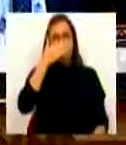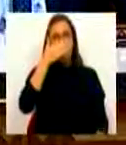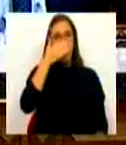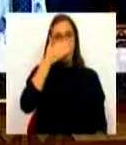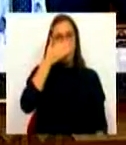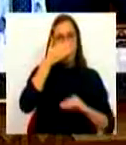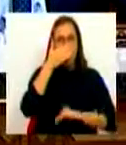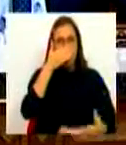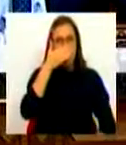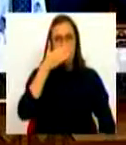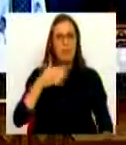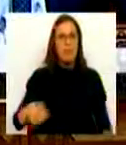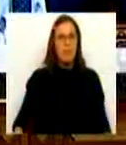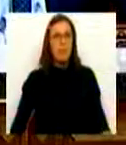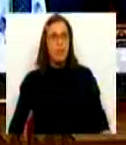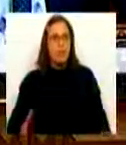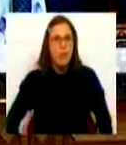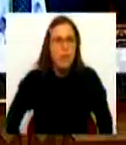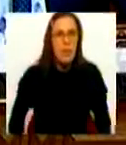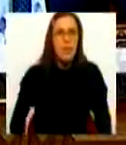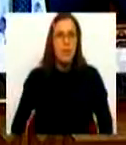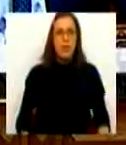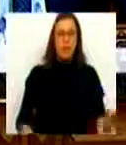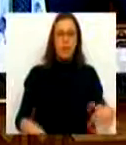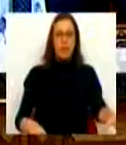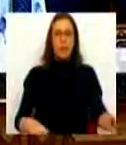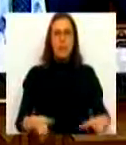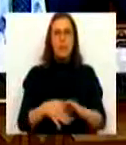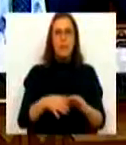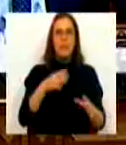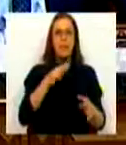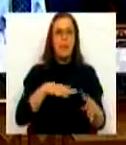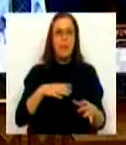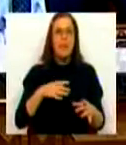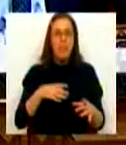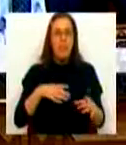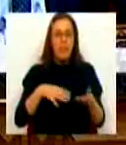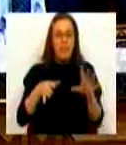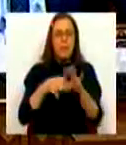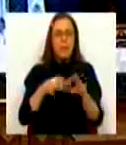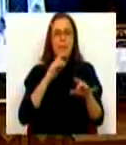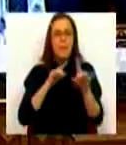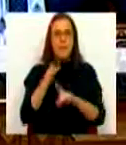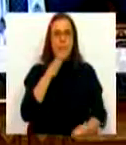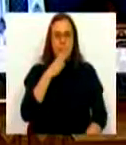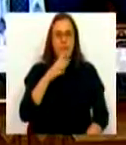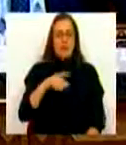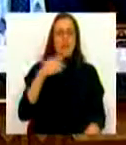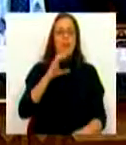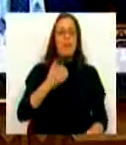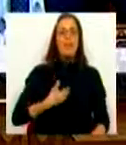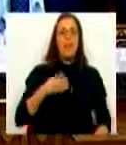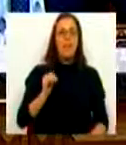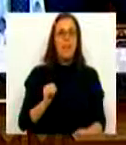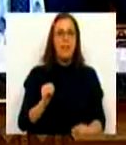Muito obrigado Sr. Presidente, Sr. Ministro, Sr. Secretário de Estado, Sras. Deputadas, Srs. Deputados. O PSD e o CDS,